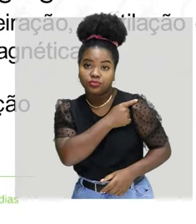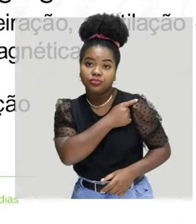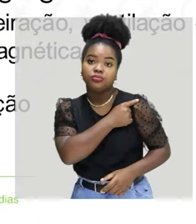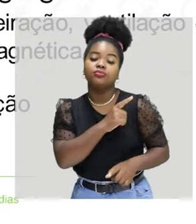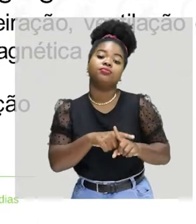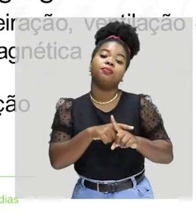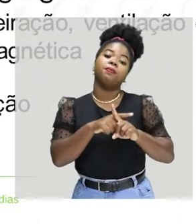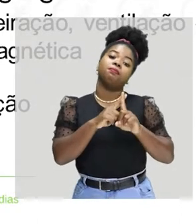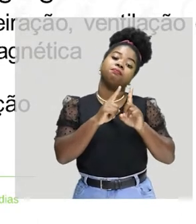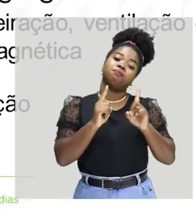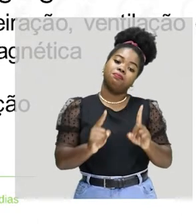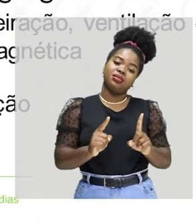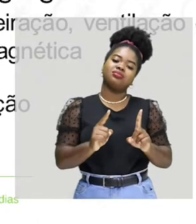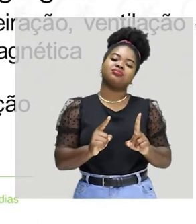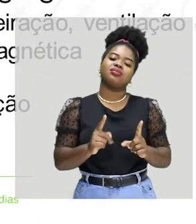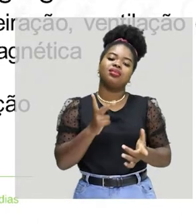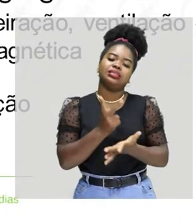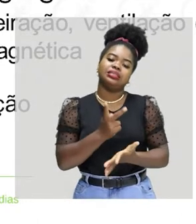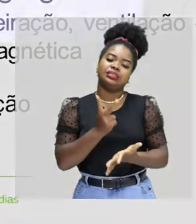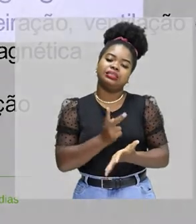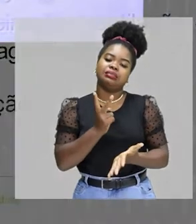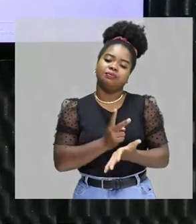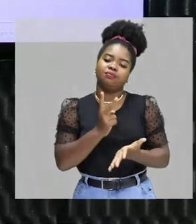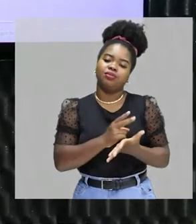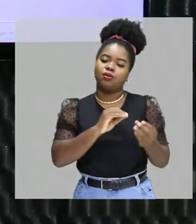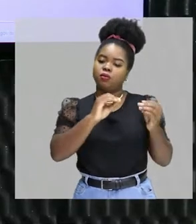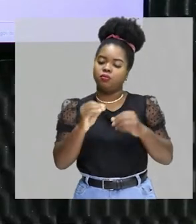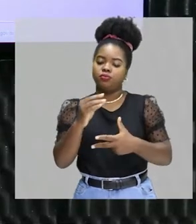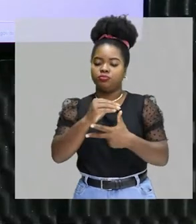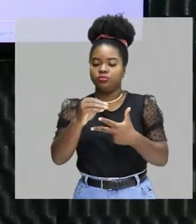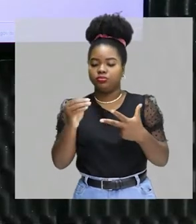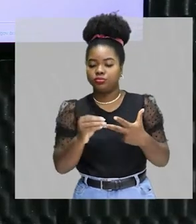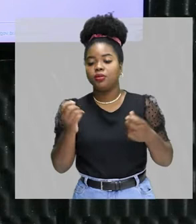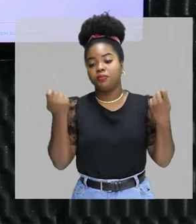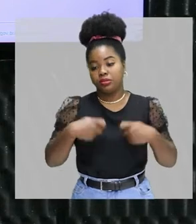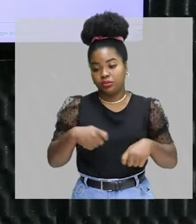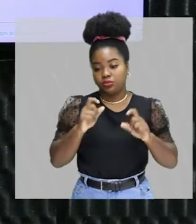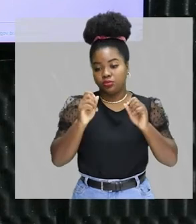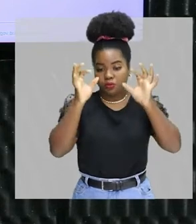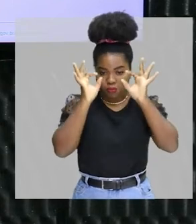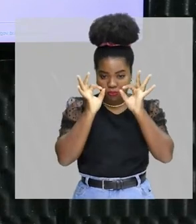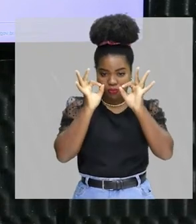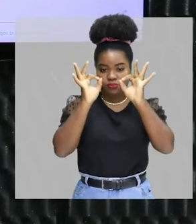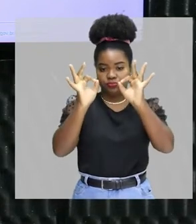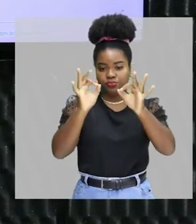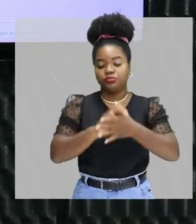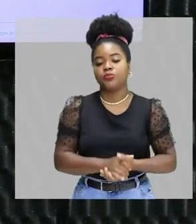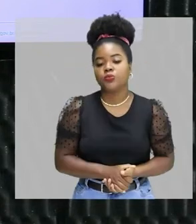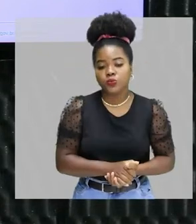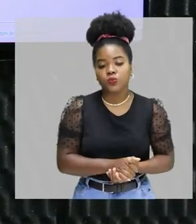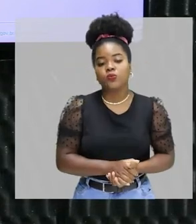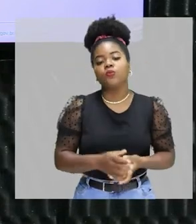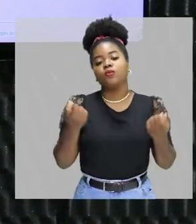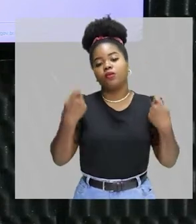a nível de Enem. Então, devemos ficar atentos, certo? Vamos procurar resolver uma